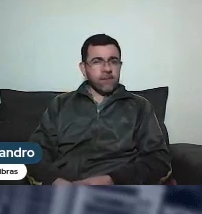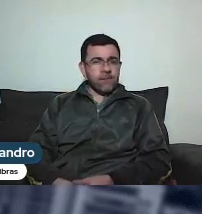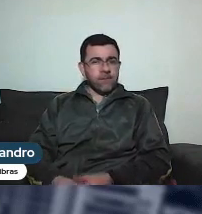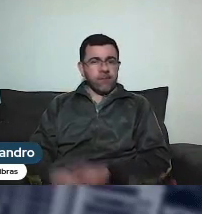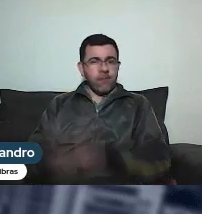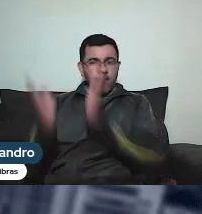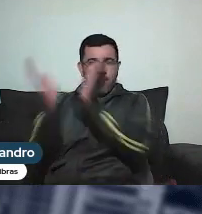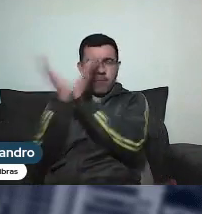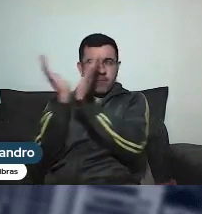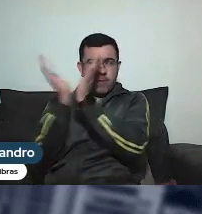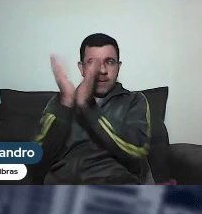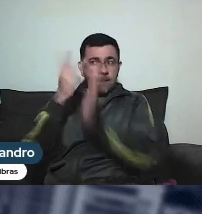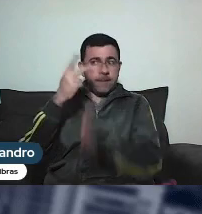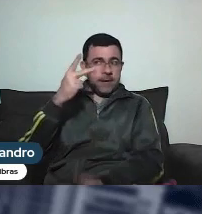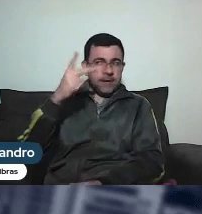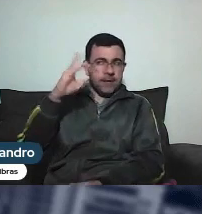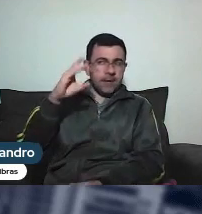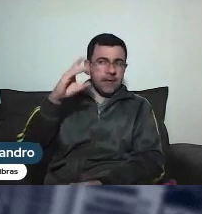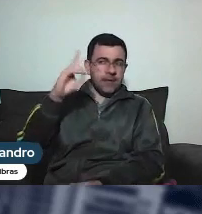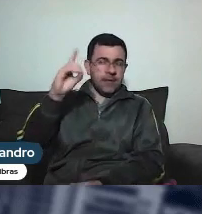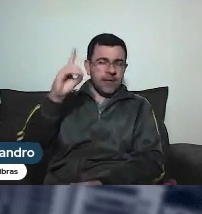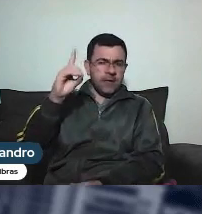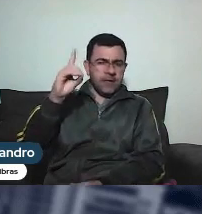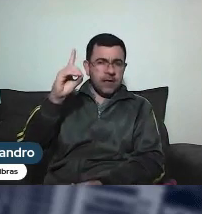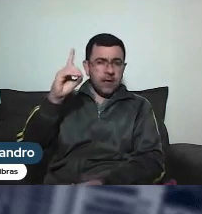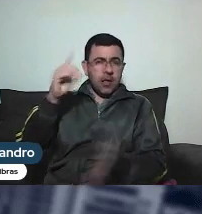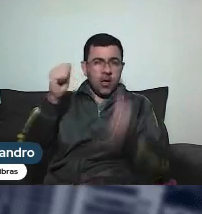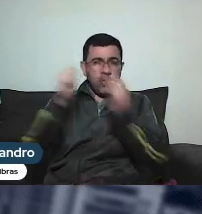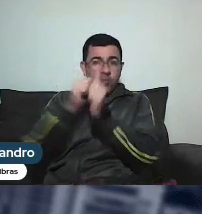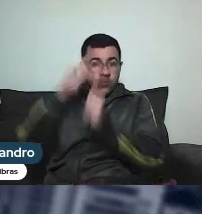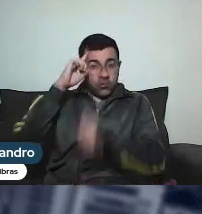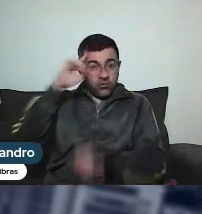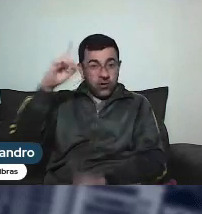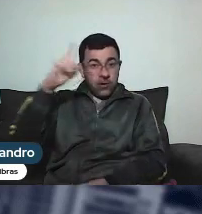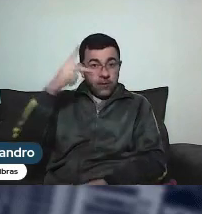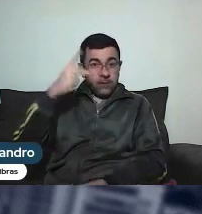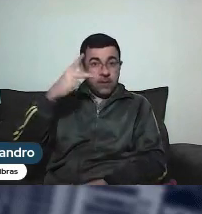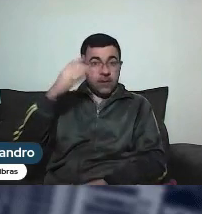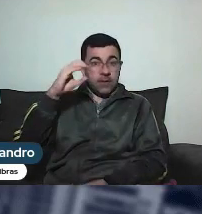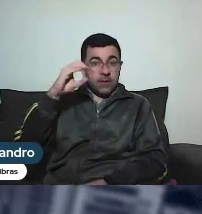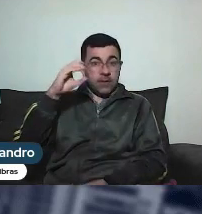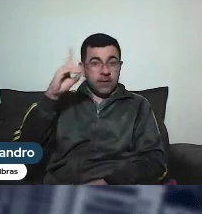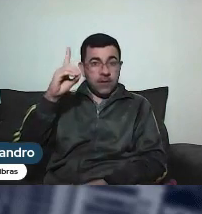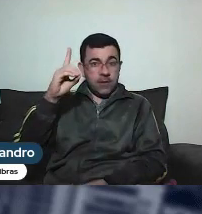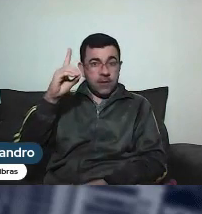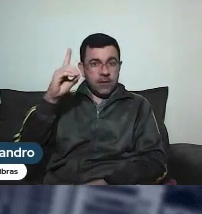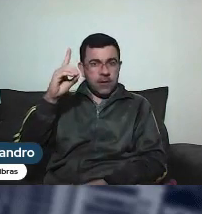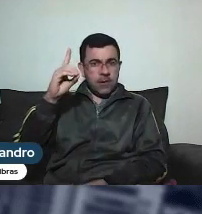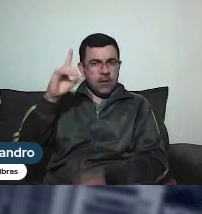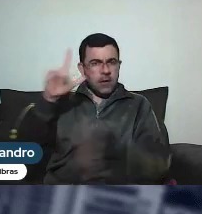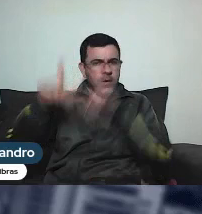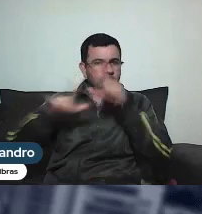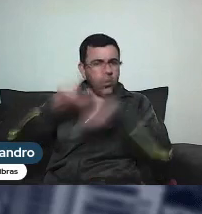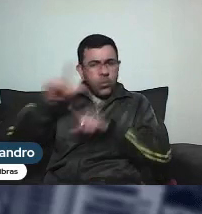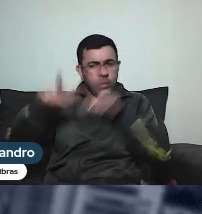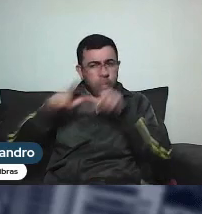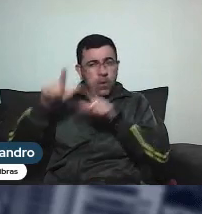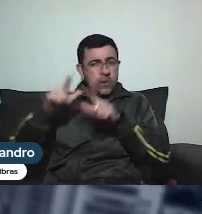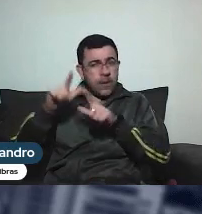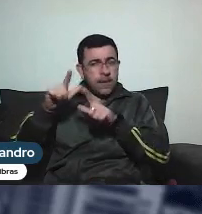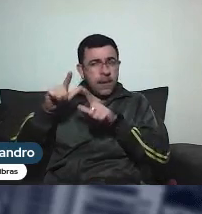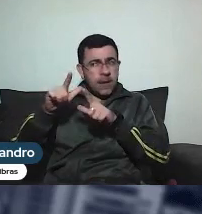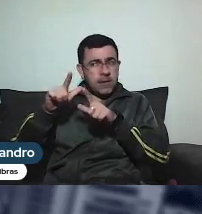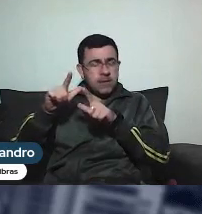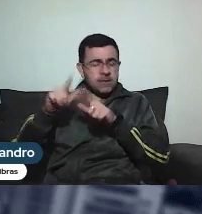juntamente com o Diário PCD trabalha, muita gente não sabe disso, mas trabalha nos bastidores com